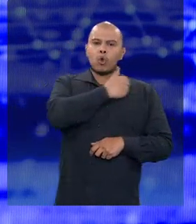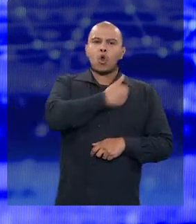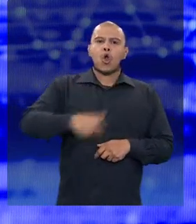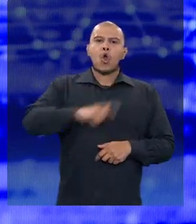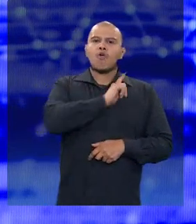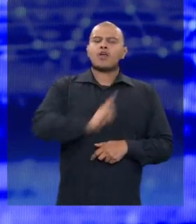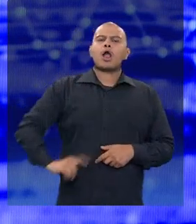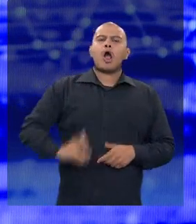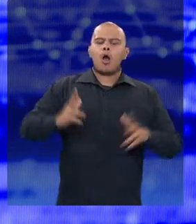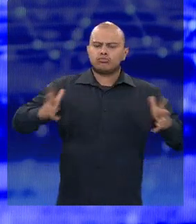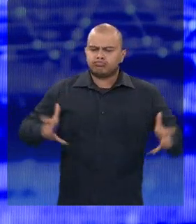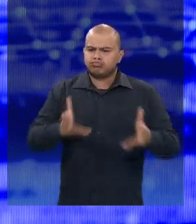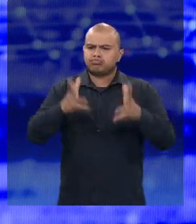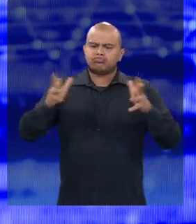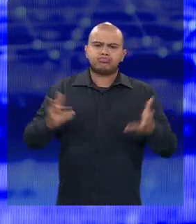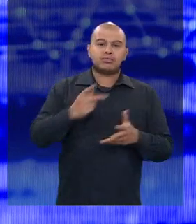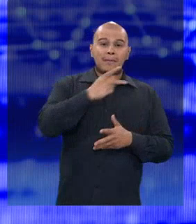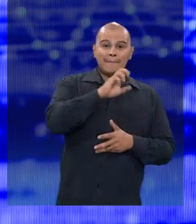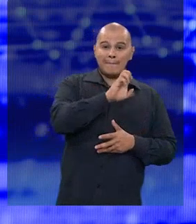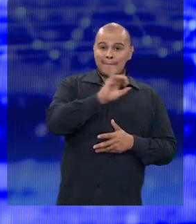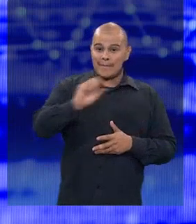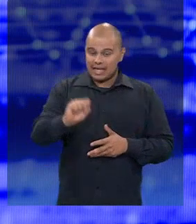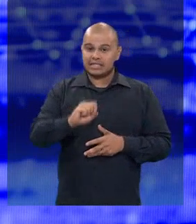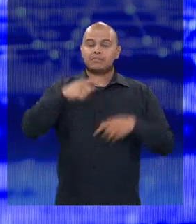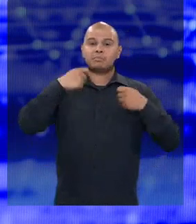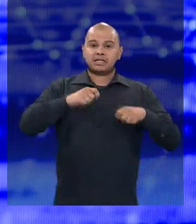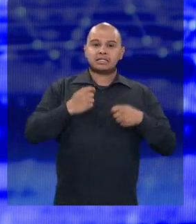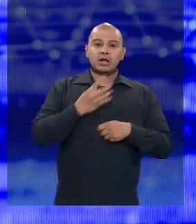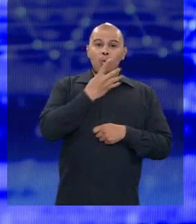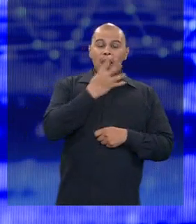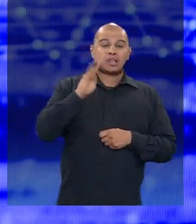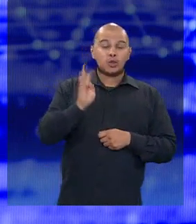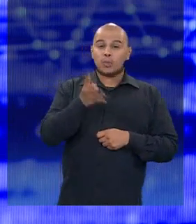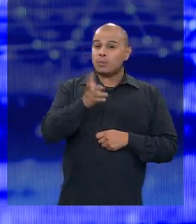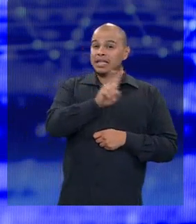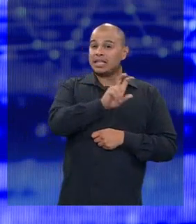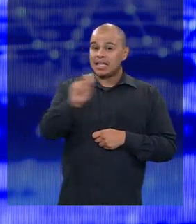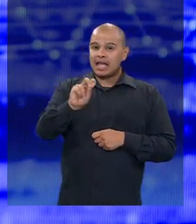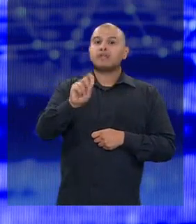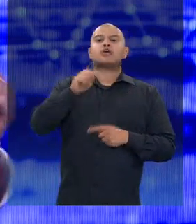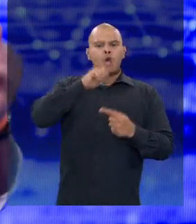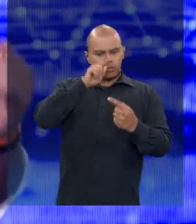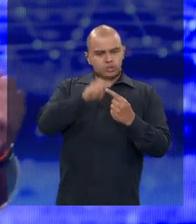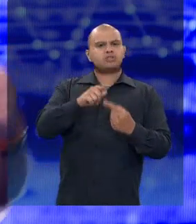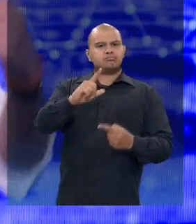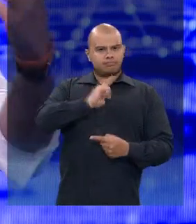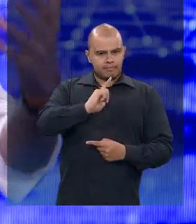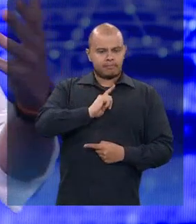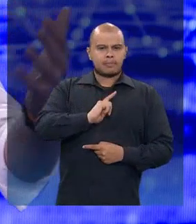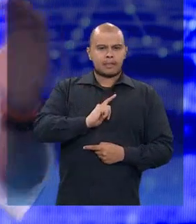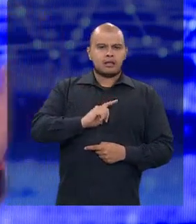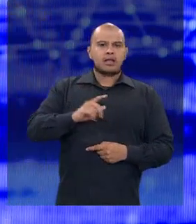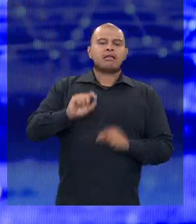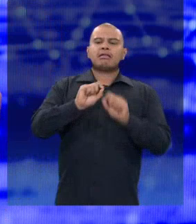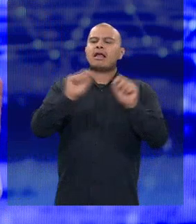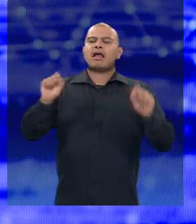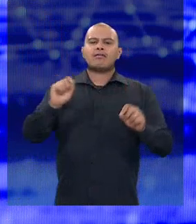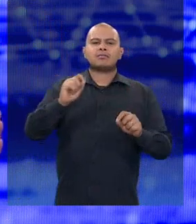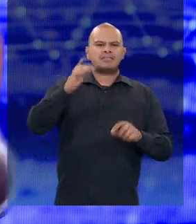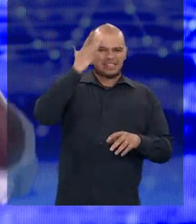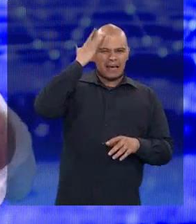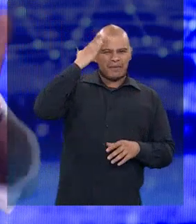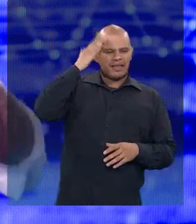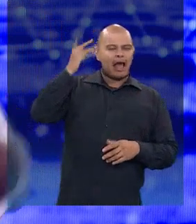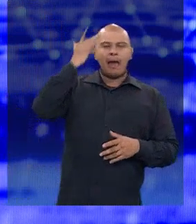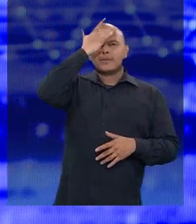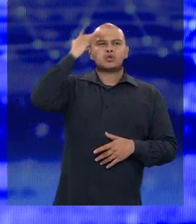escola integral, as PES, 4.500 escolas é a meta. Sabe aquele negócio? Quem não sabe onde quer chegar, qualquer lugar serve. A